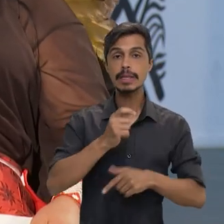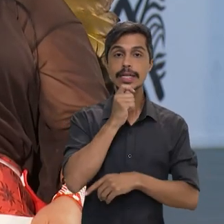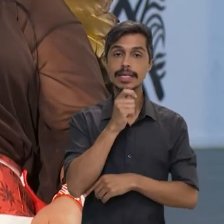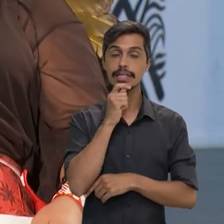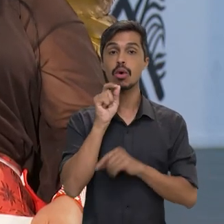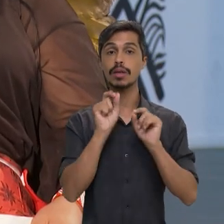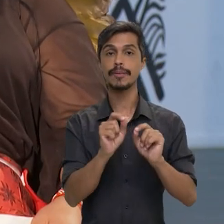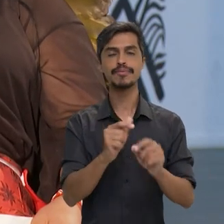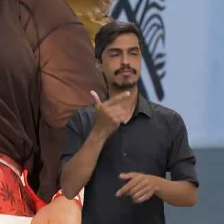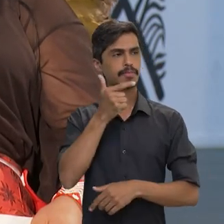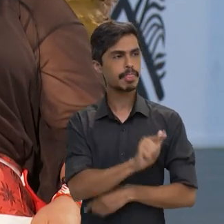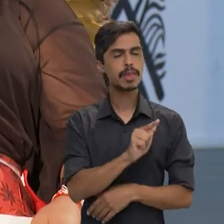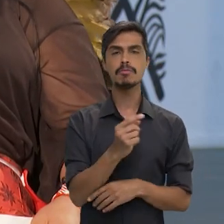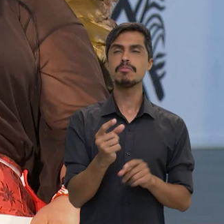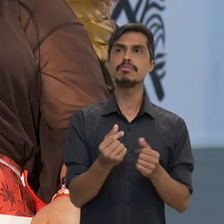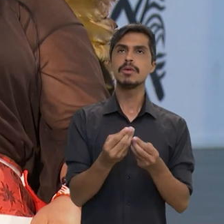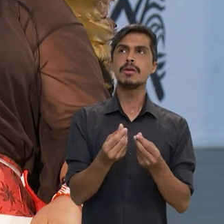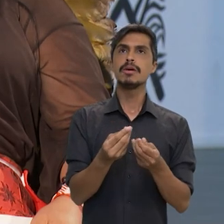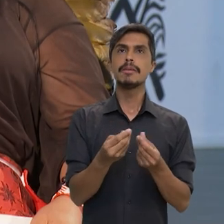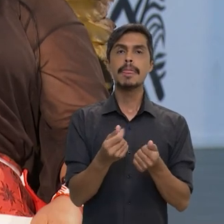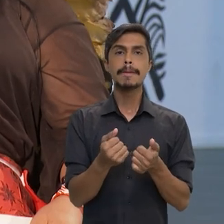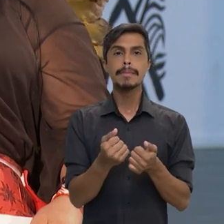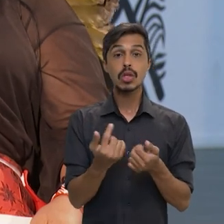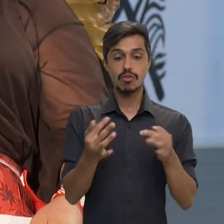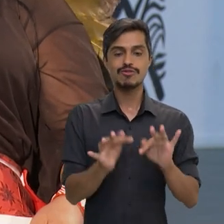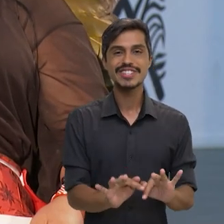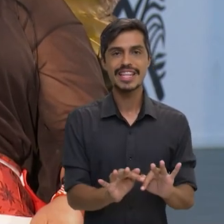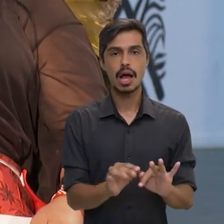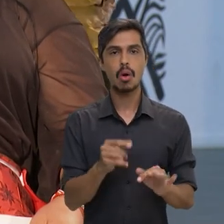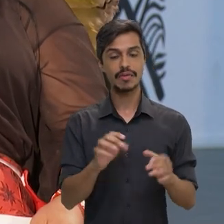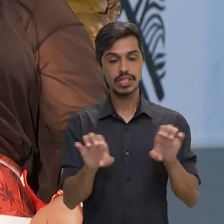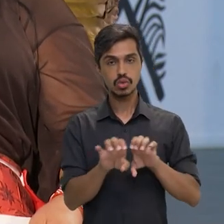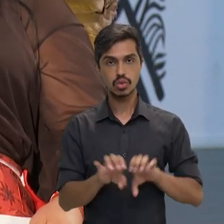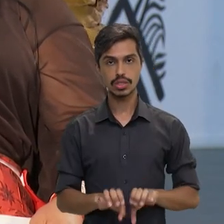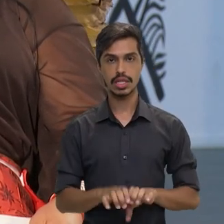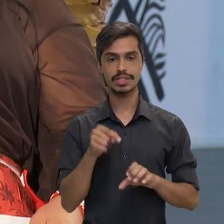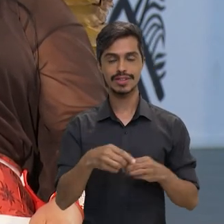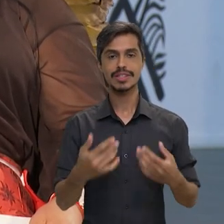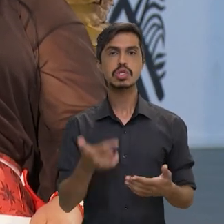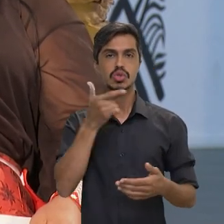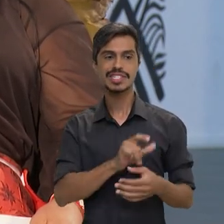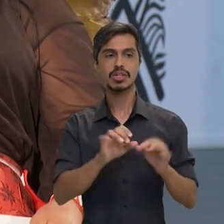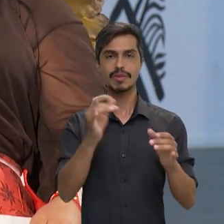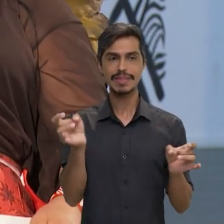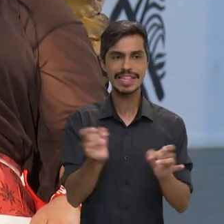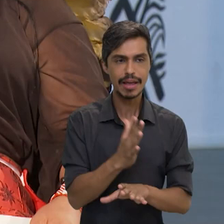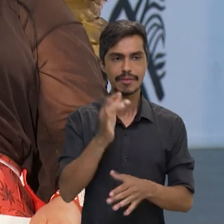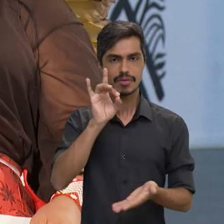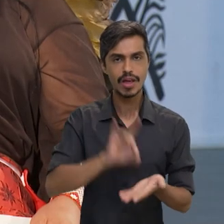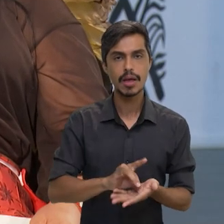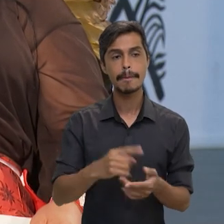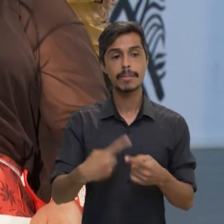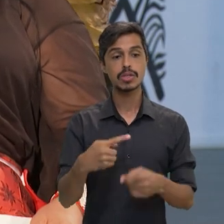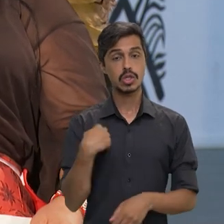para conseguir uma finalização da estruturação desse ministério. Porque a